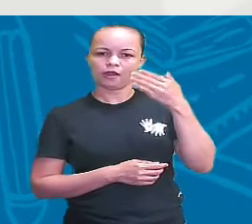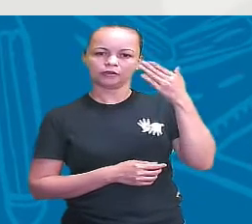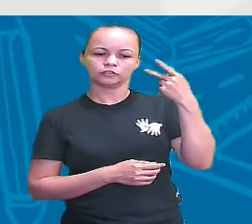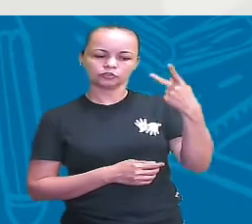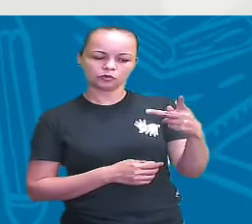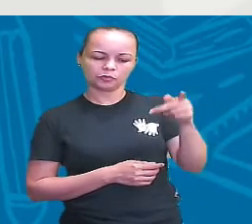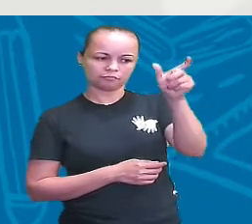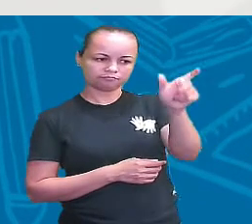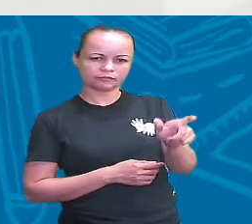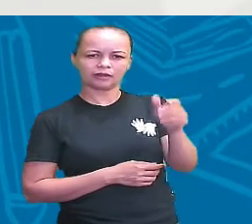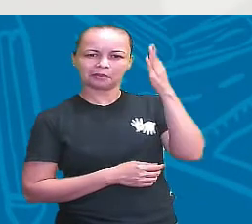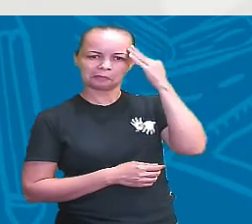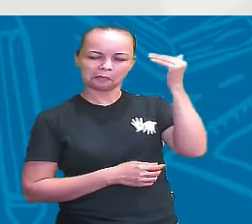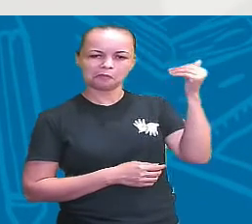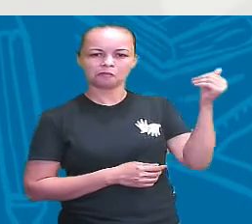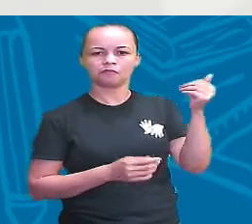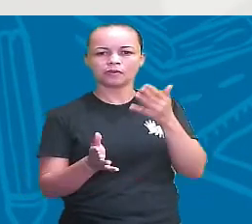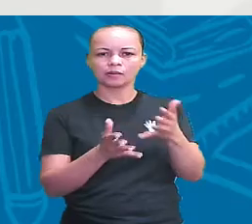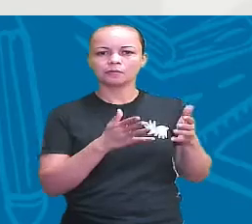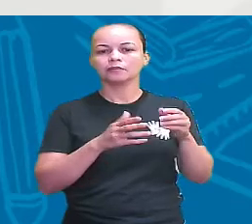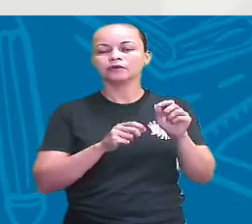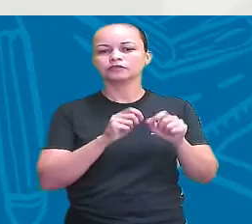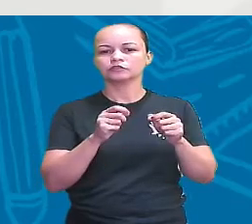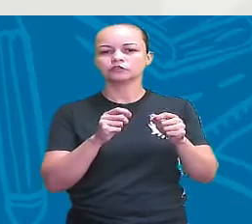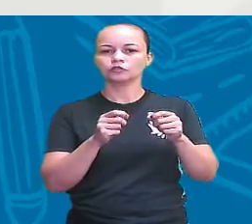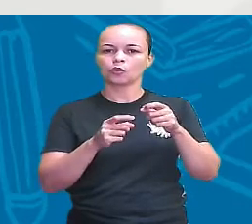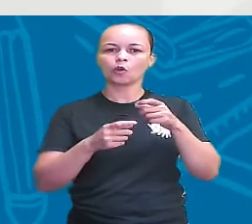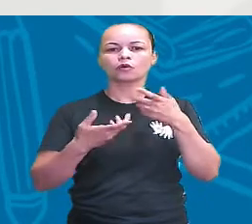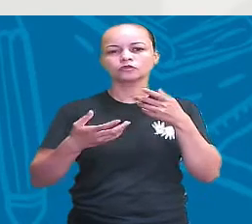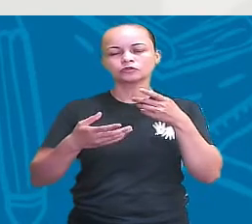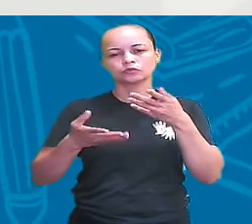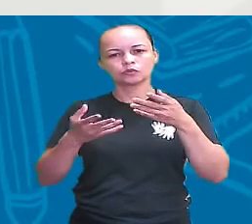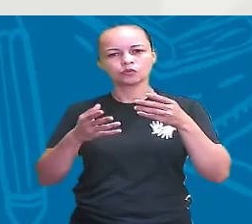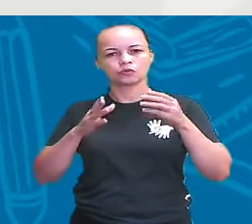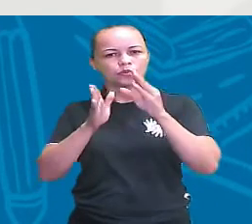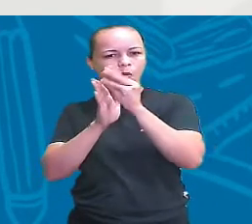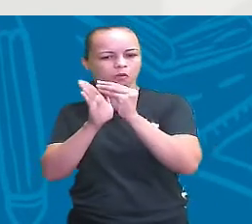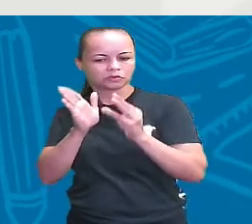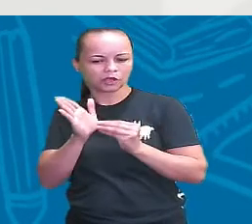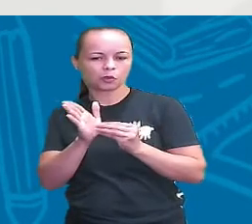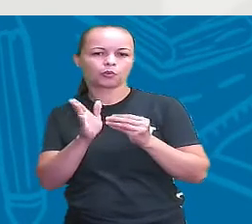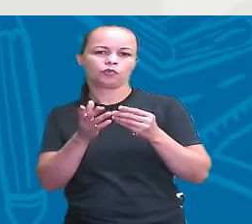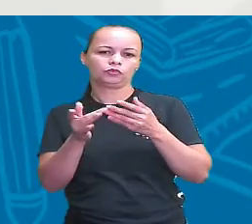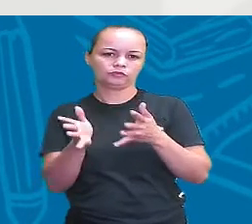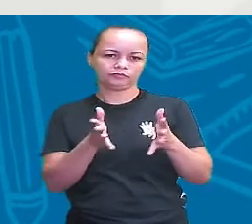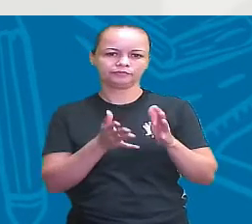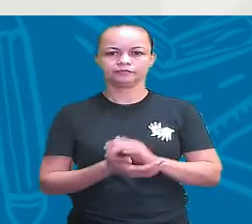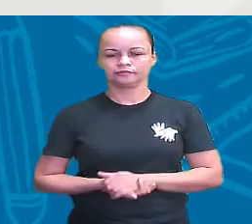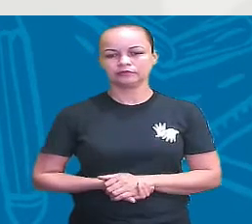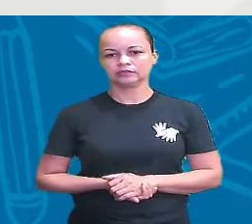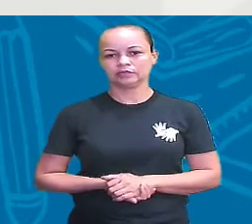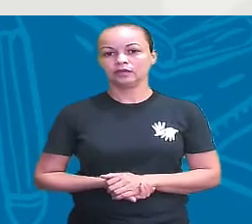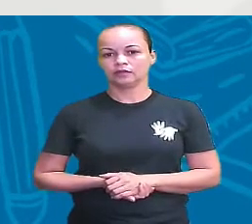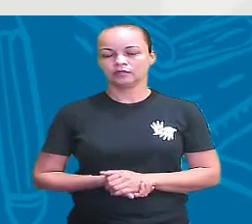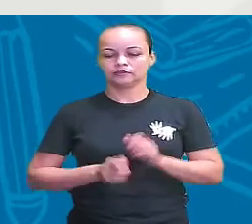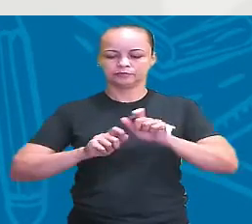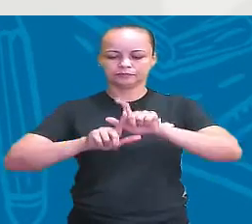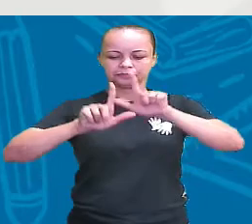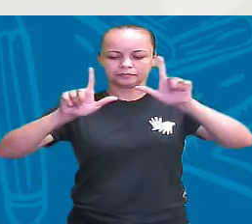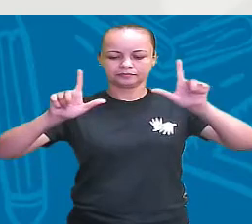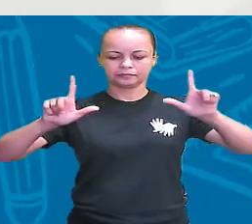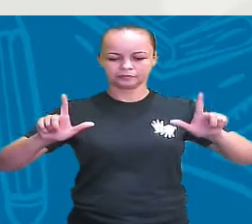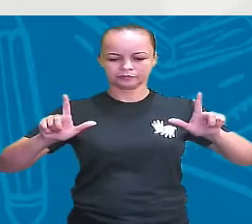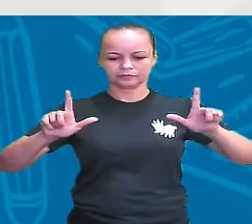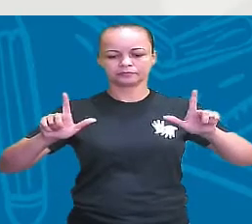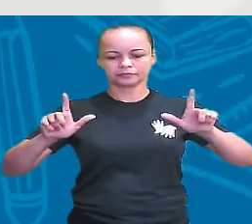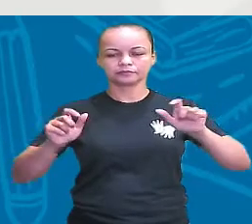cara que vai estar muito na nossa, vamos dizer assim, no nosso discurso, no nosso conteúdo. Por favor, produção, abra essa imagem novamente para que esse aluno possa se